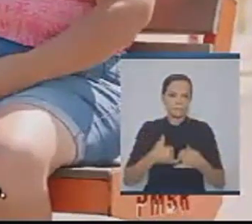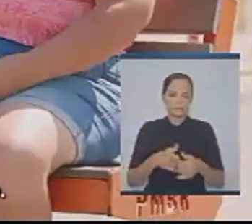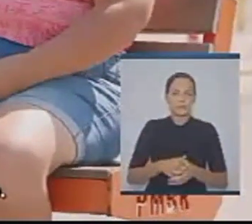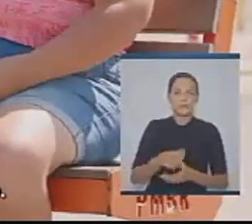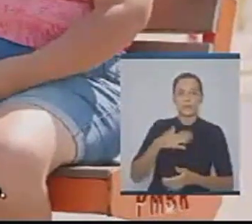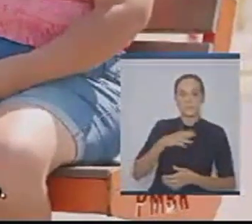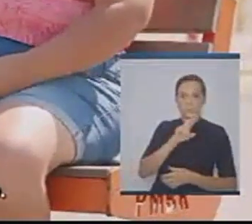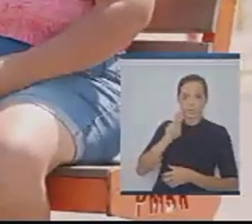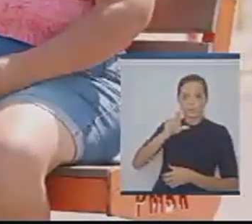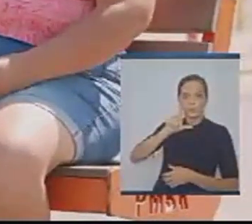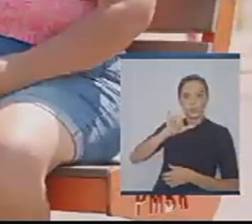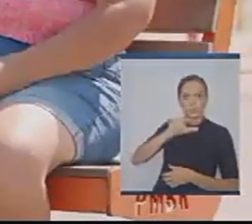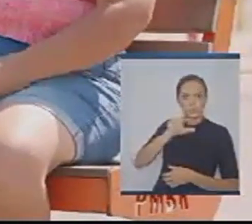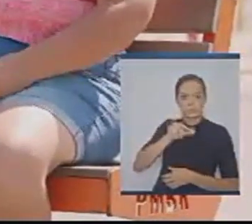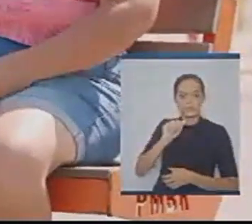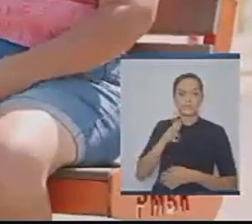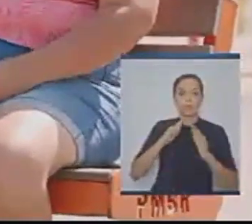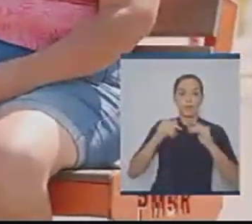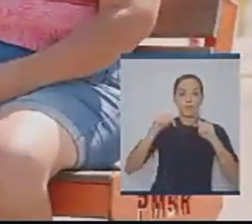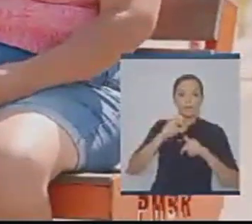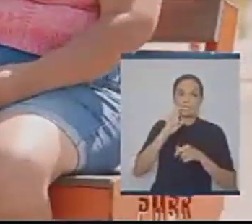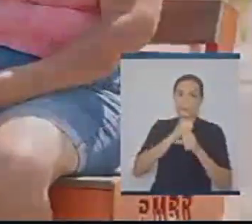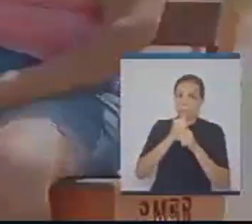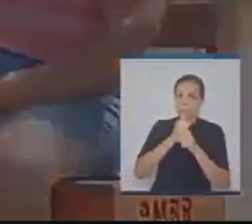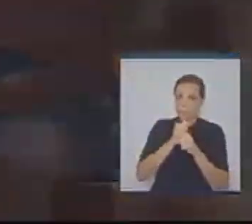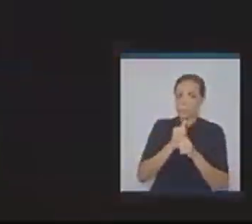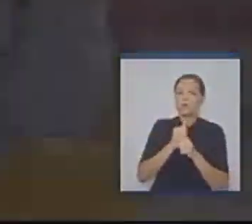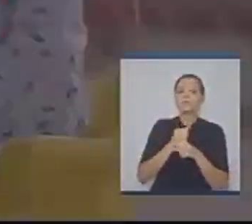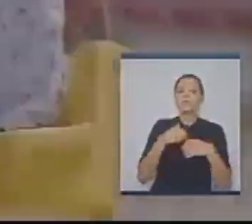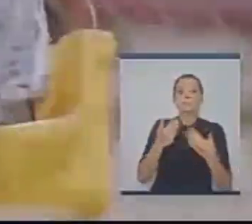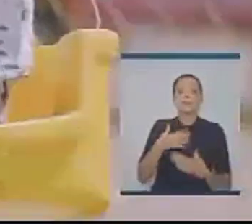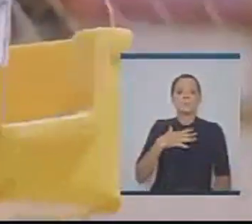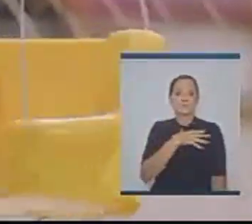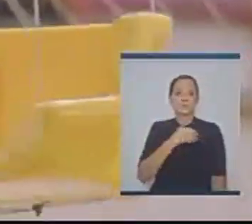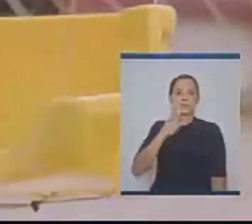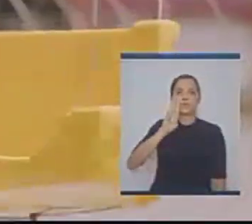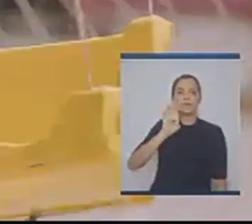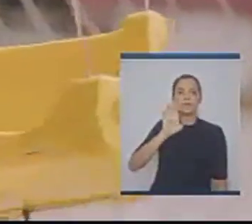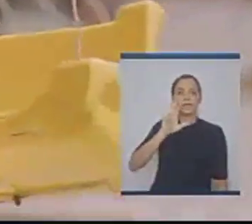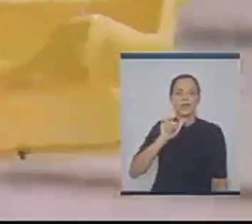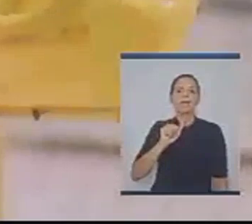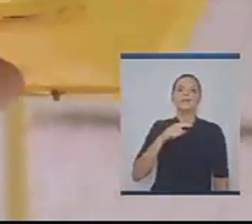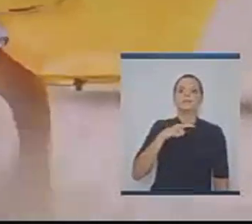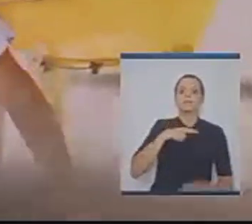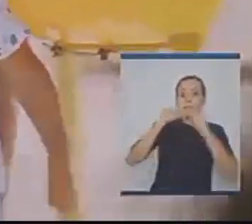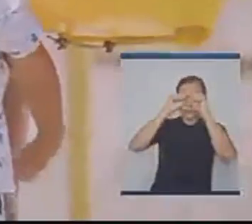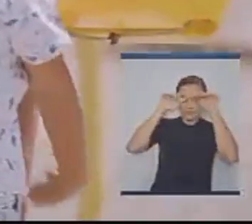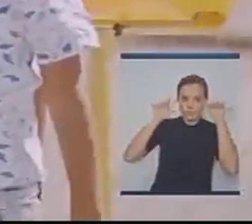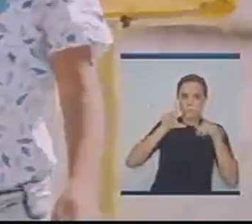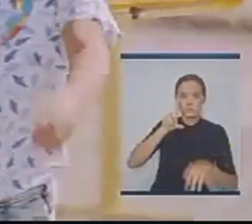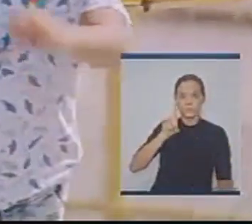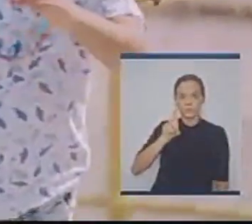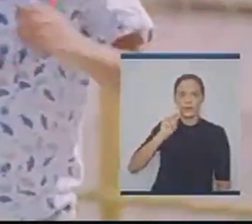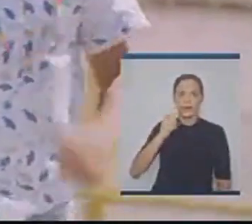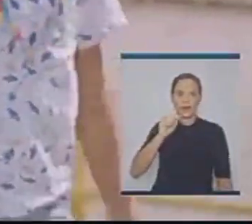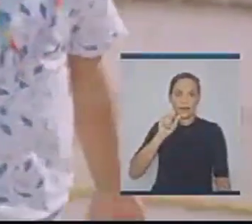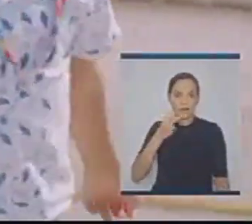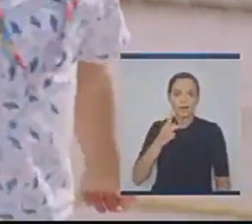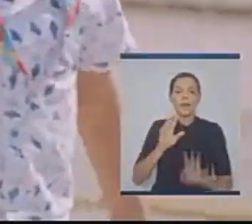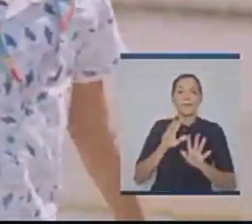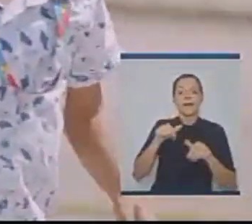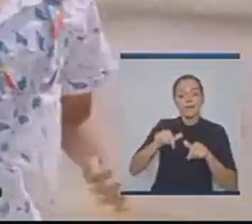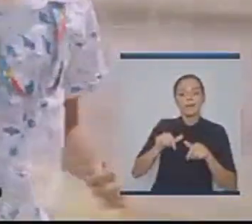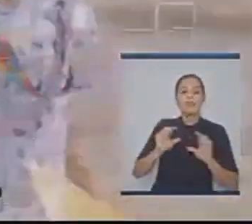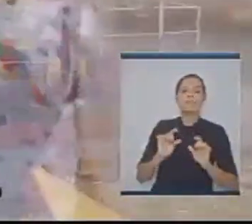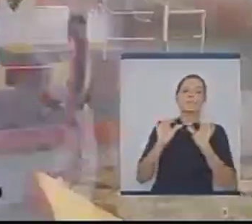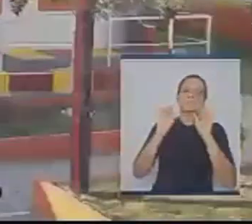pouquinho. Meu nome é Lissa, eu moro aqui vai fazer 5 anos. O meu filho é Bernardo, ele tem autismo e TDAH.